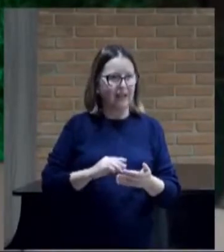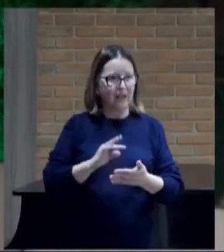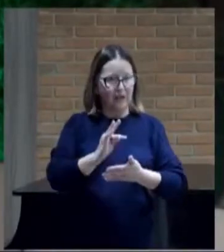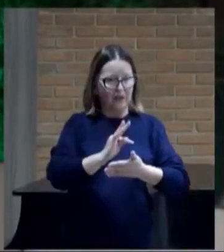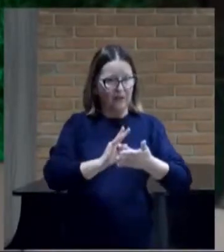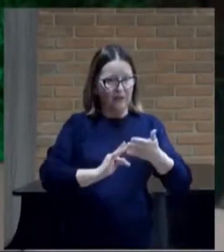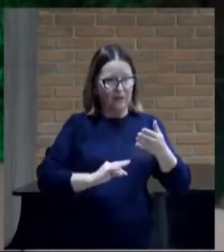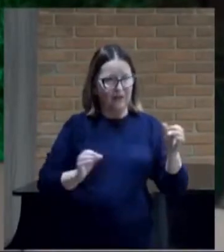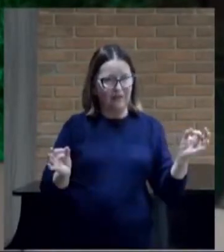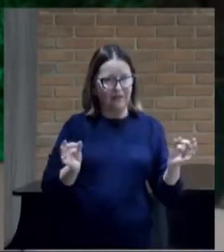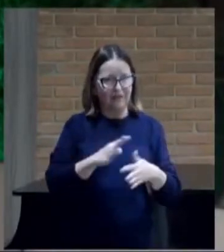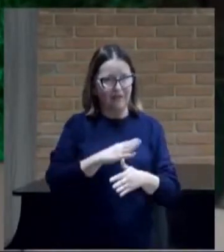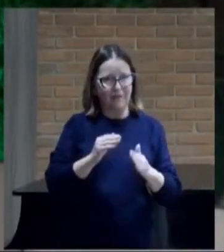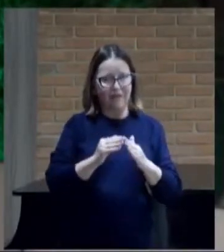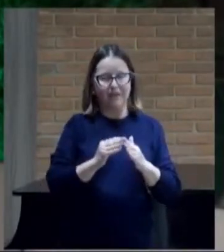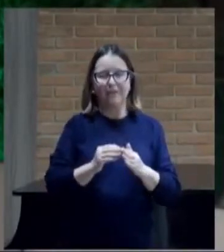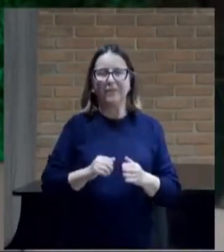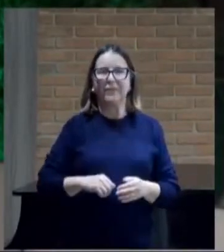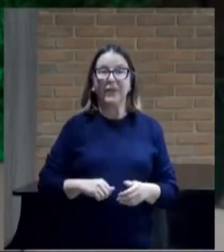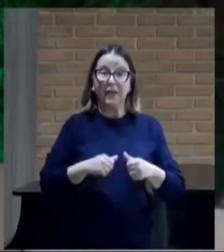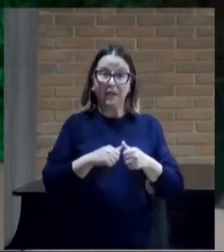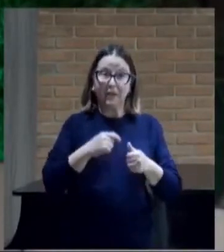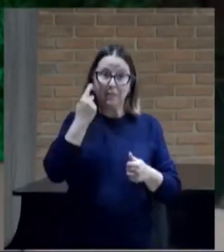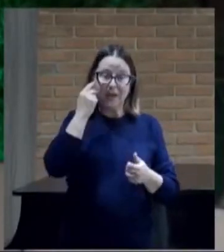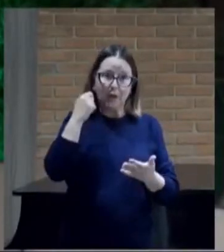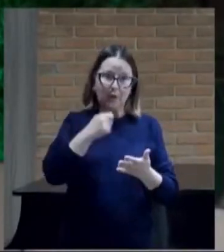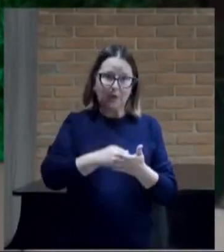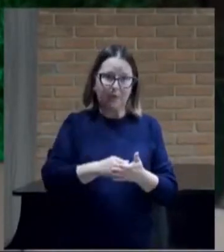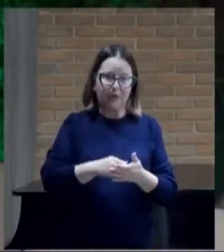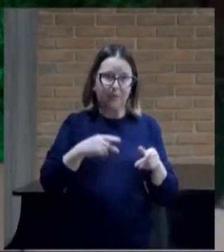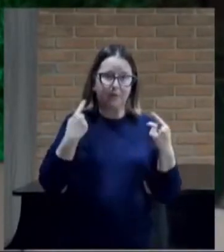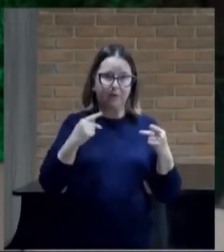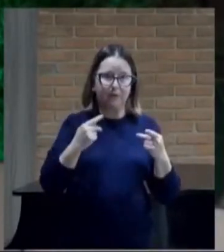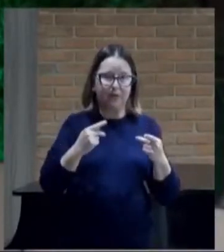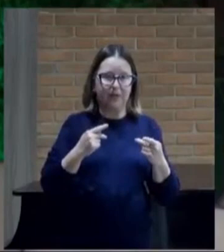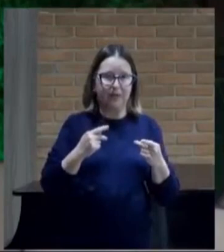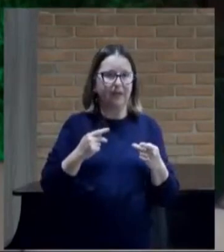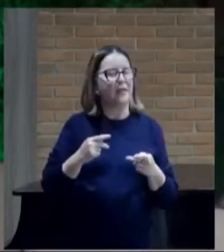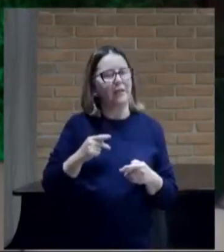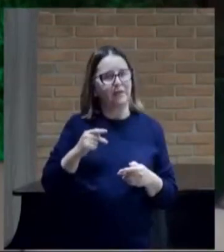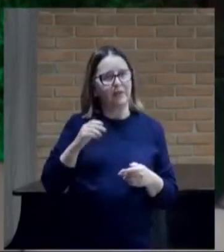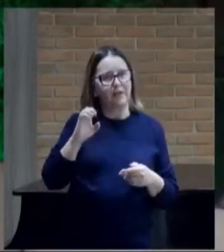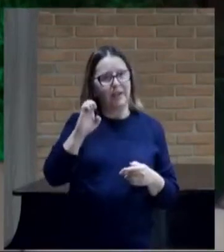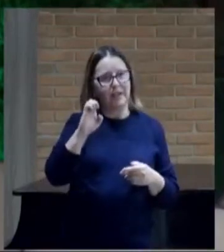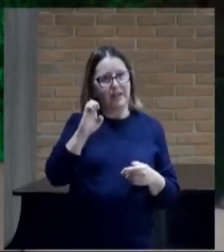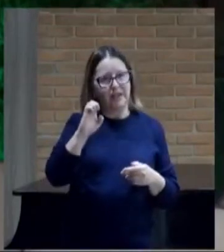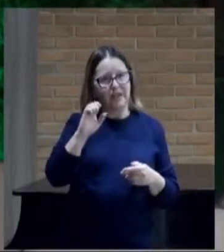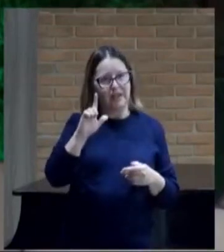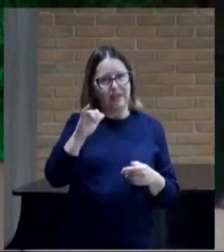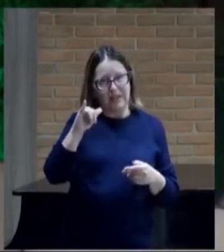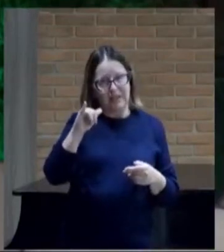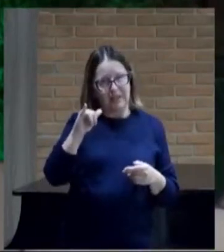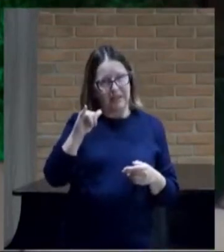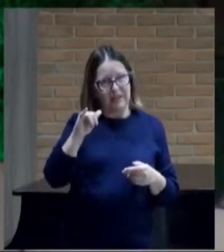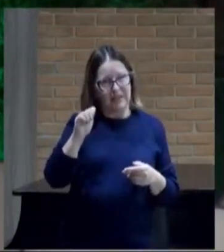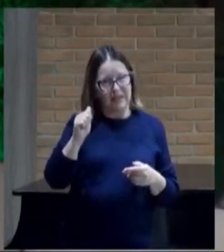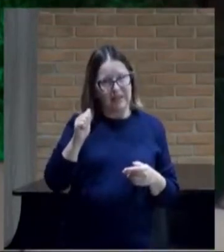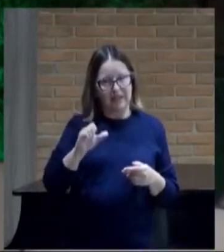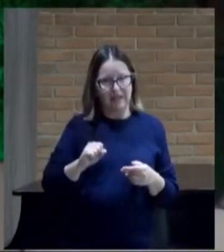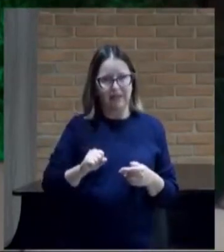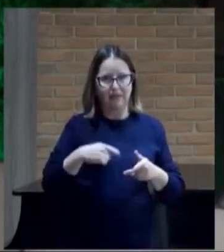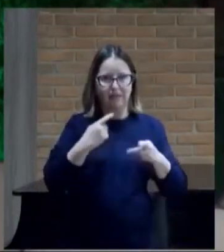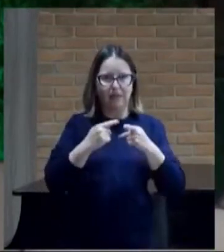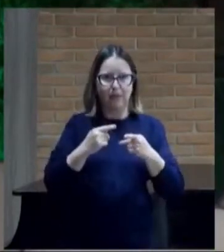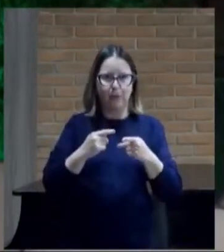uma profecia do profeta Elias que ele disse que o corpo de Josafá seria lambido